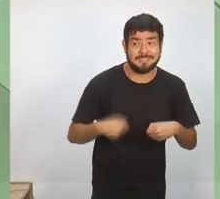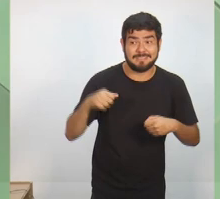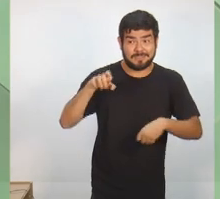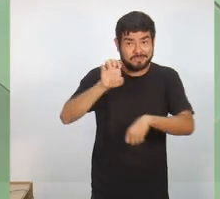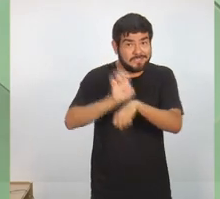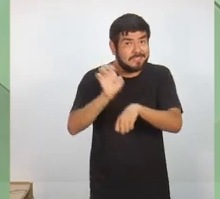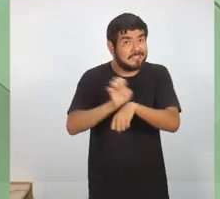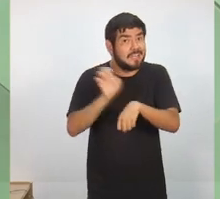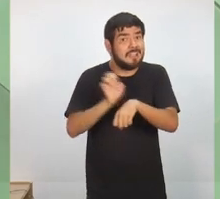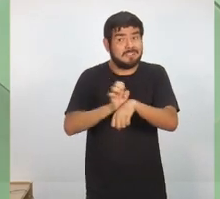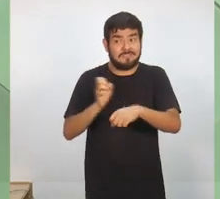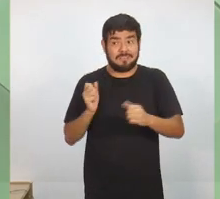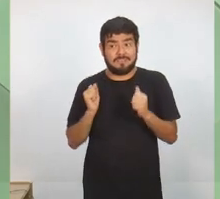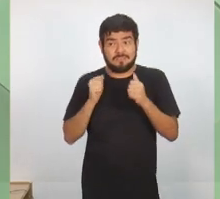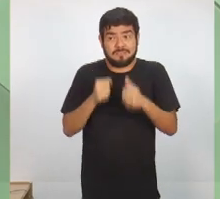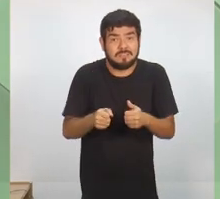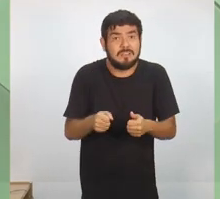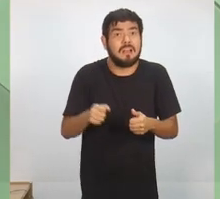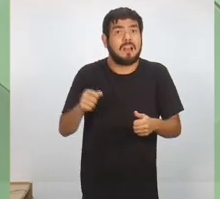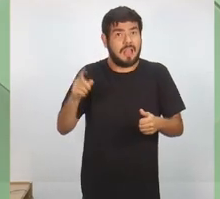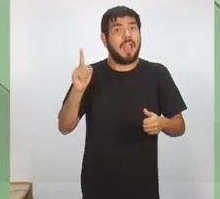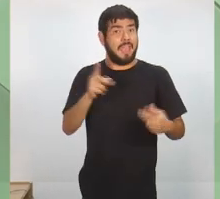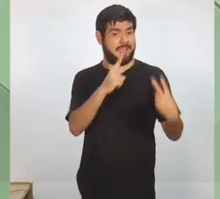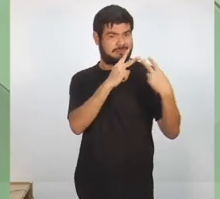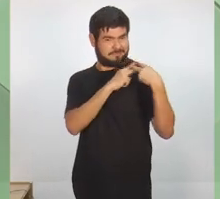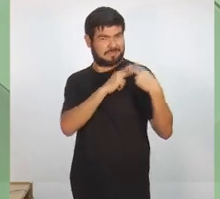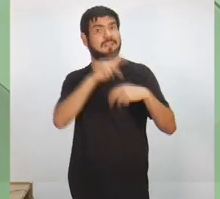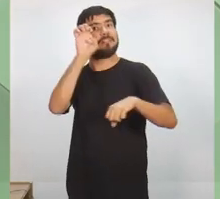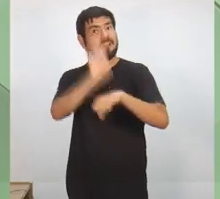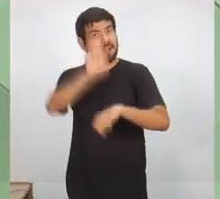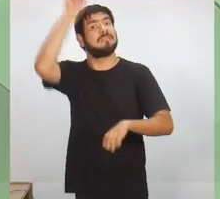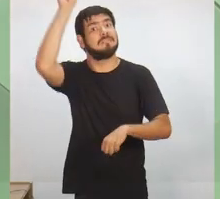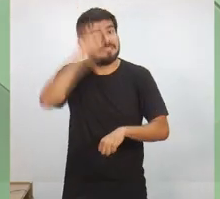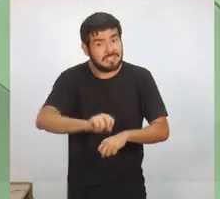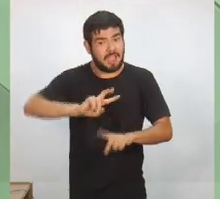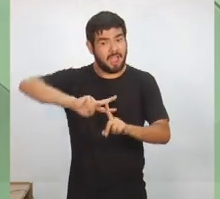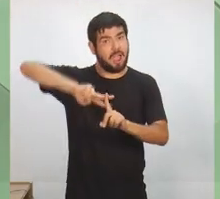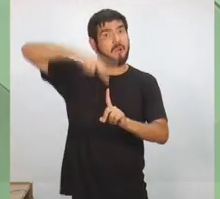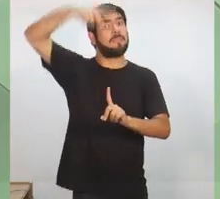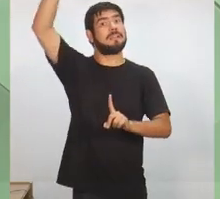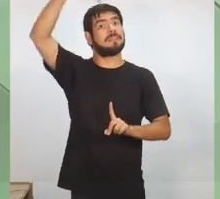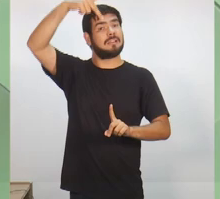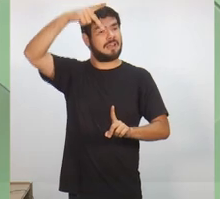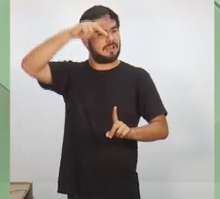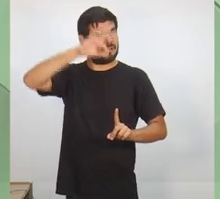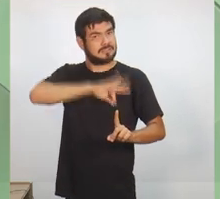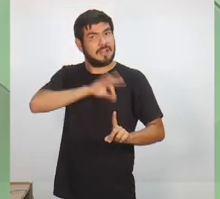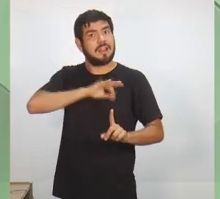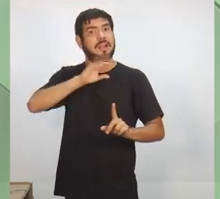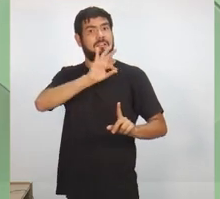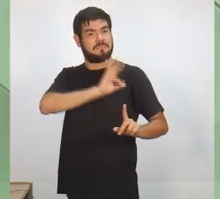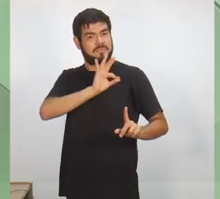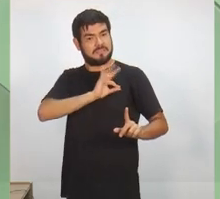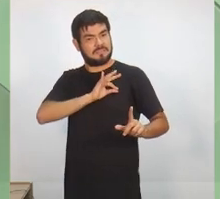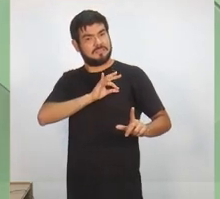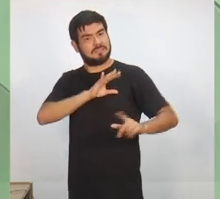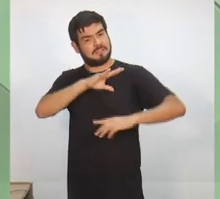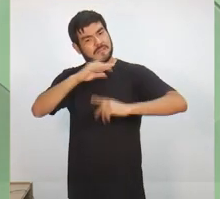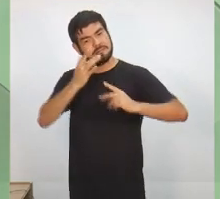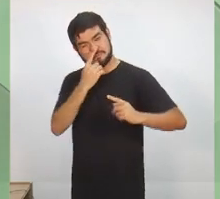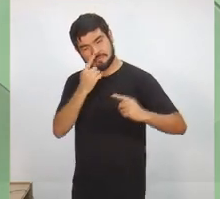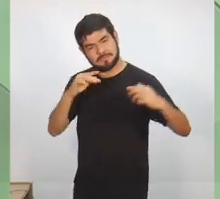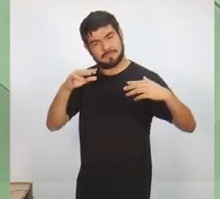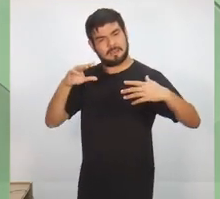faça parte dele. E é de competência do Estado, sim, aumentar o efetivo da polícia, aproximar a polícia da